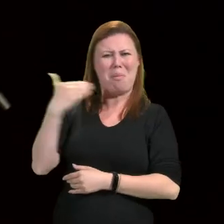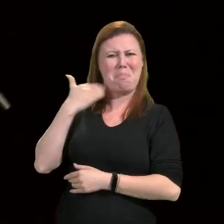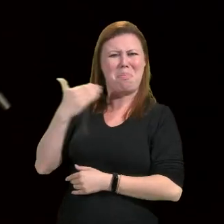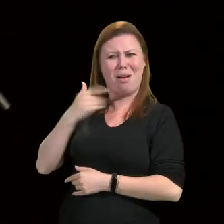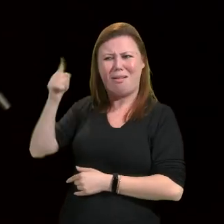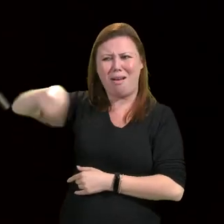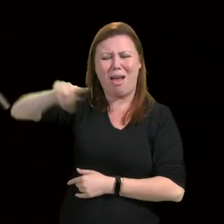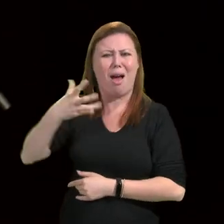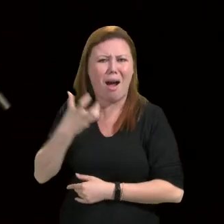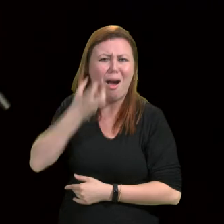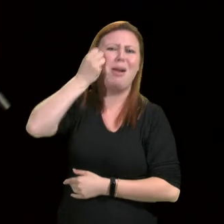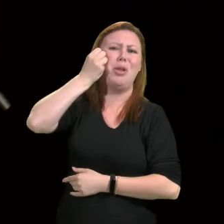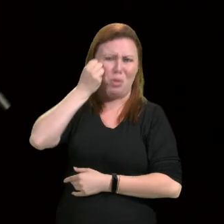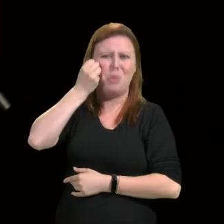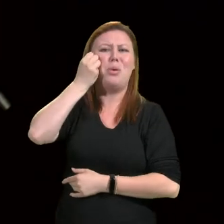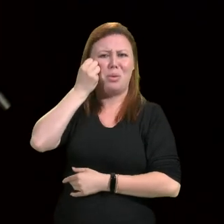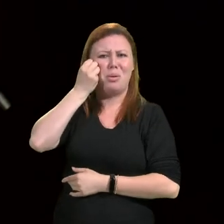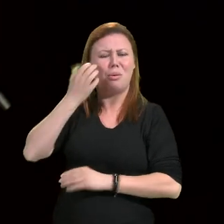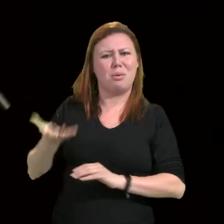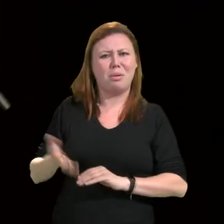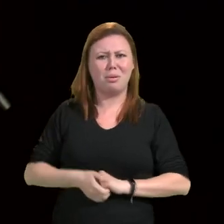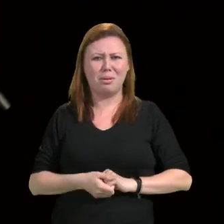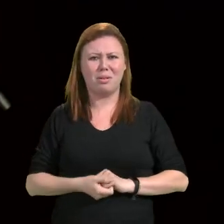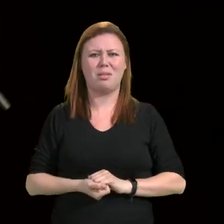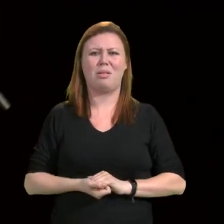lucrando com a receita nacional.